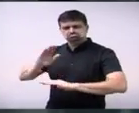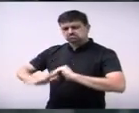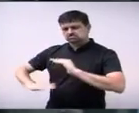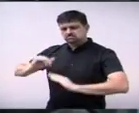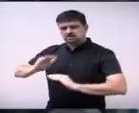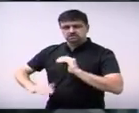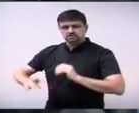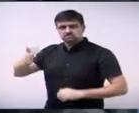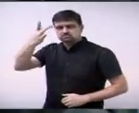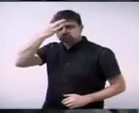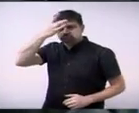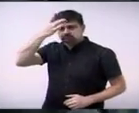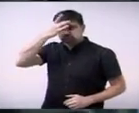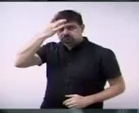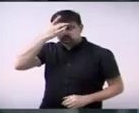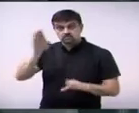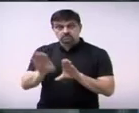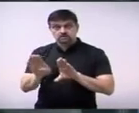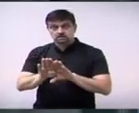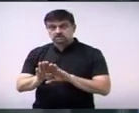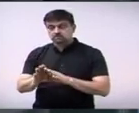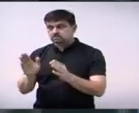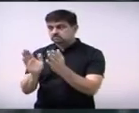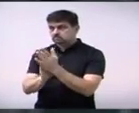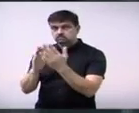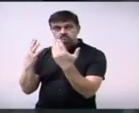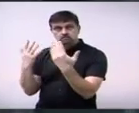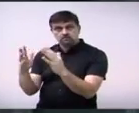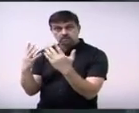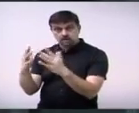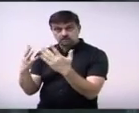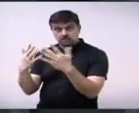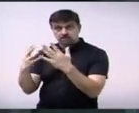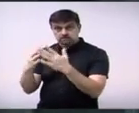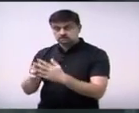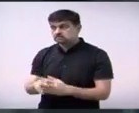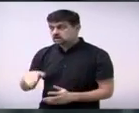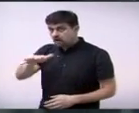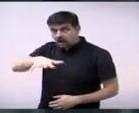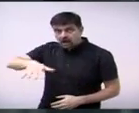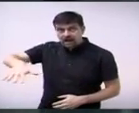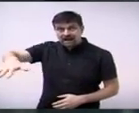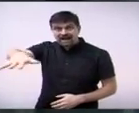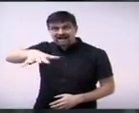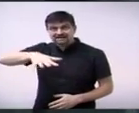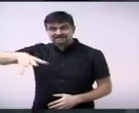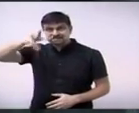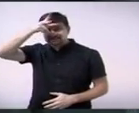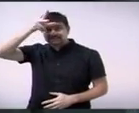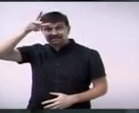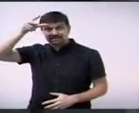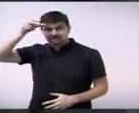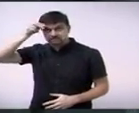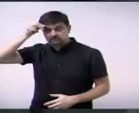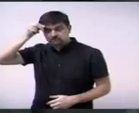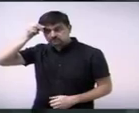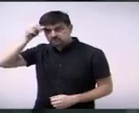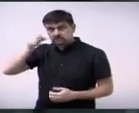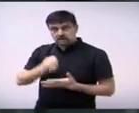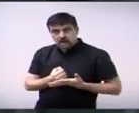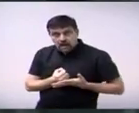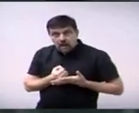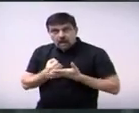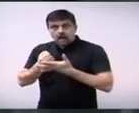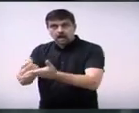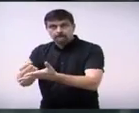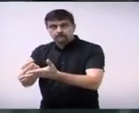parabenizar também os setores da prefeitura que deram respaldo